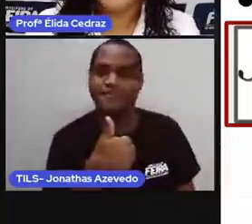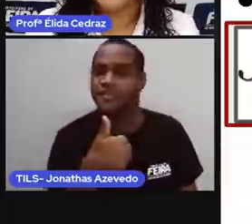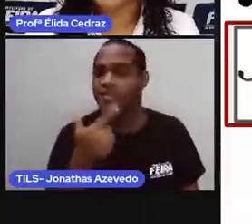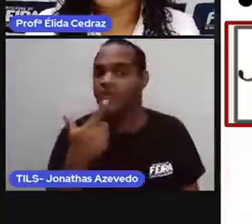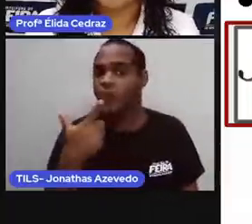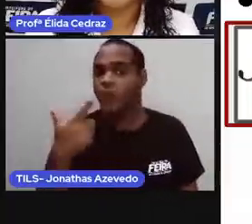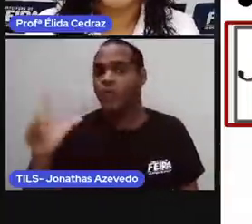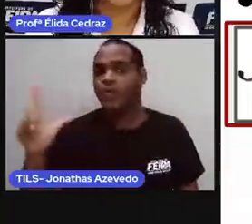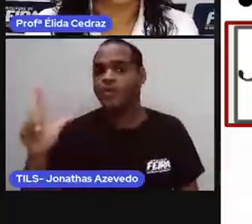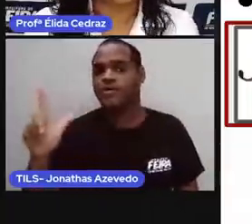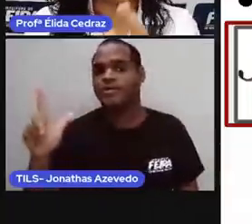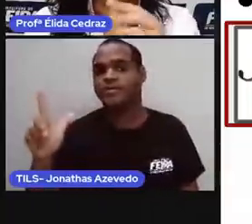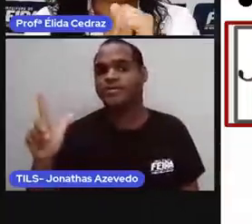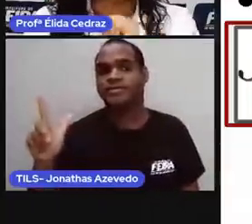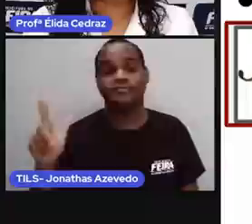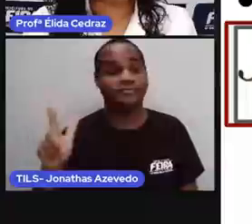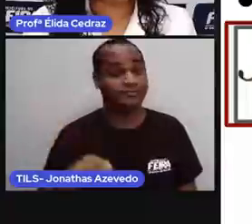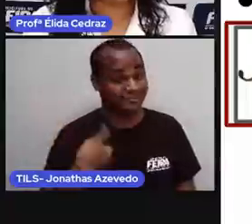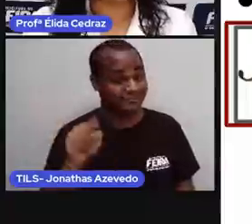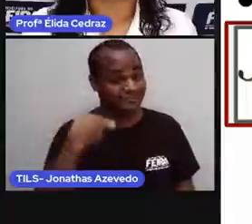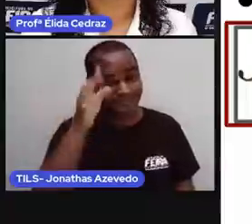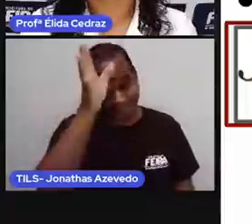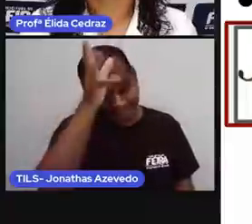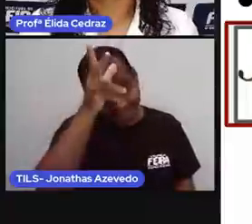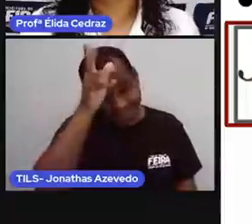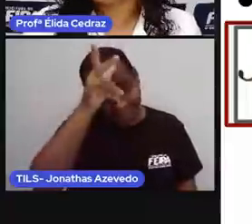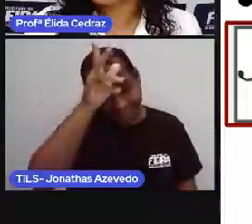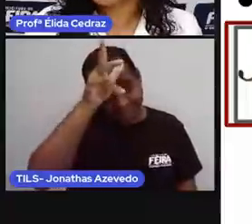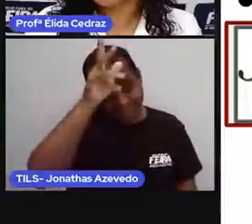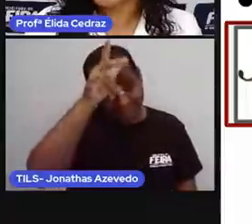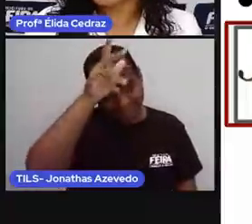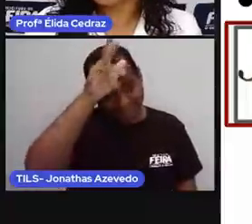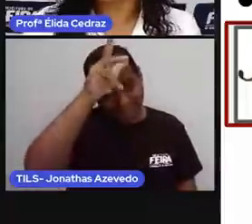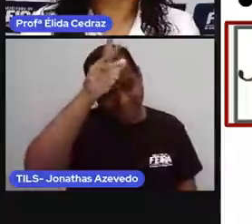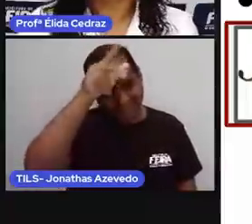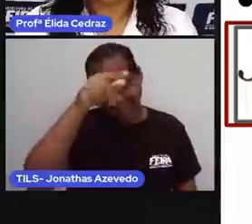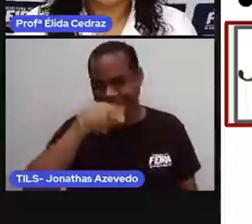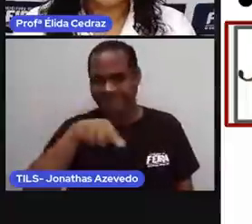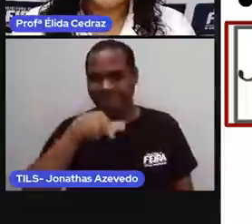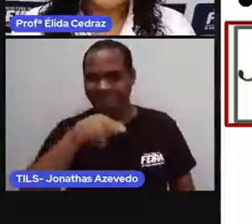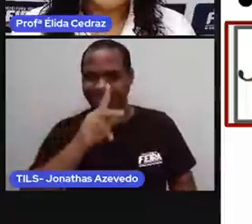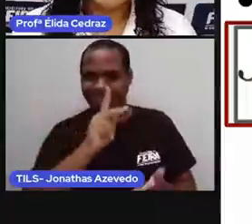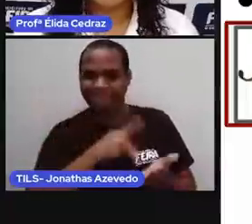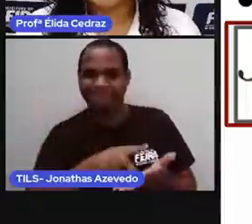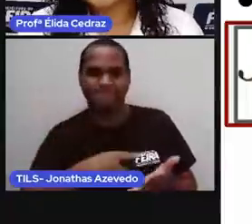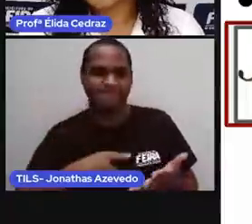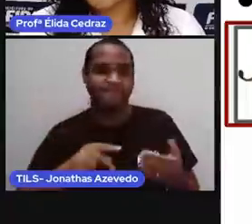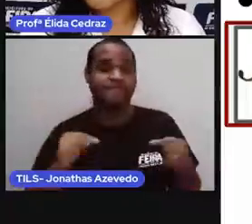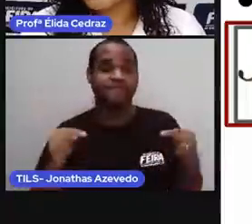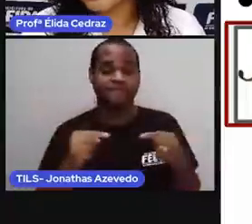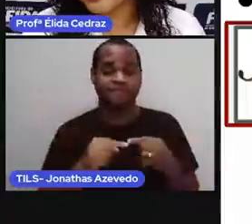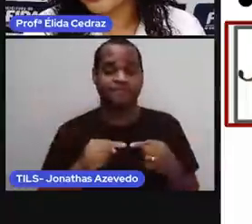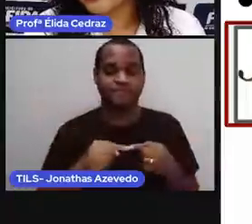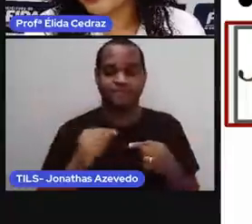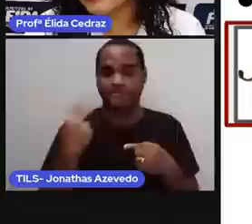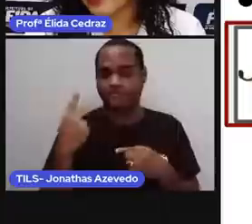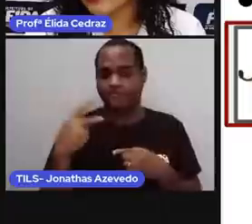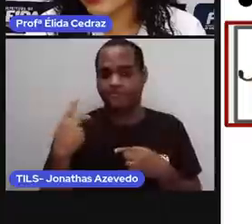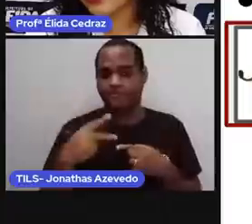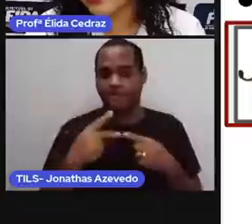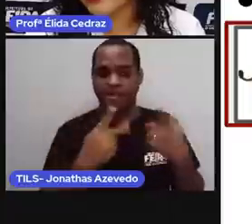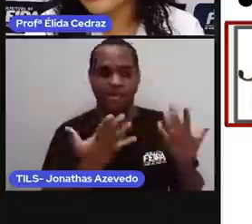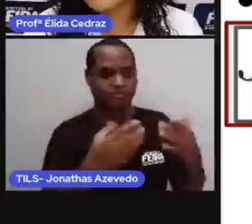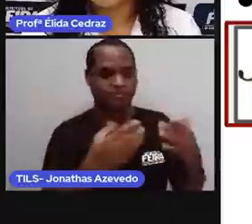doméstico. Qual será? A galinha. Isso mesmo. A galinha você pode criar no